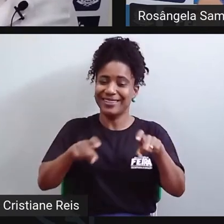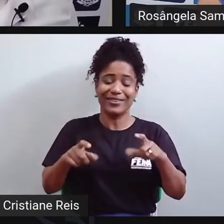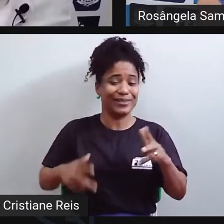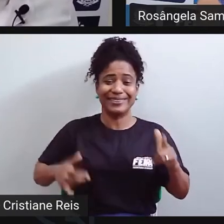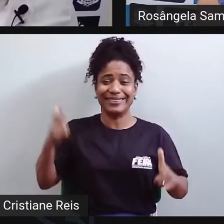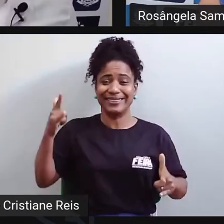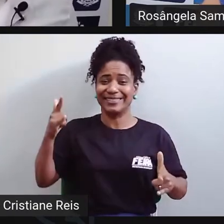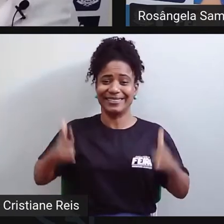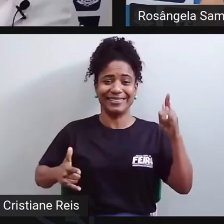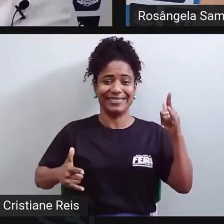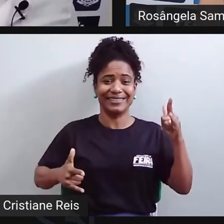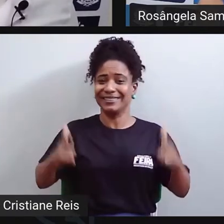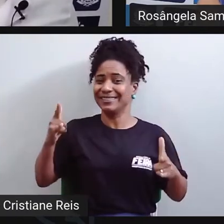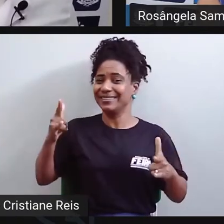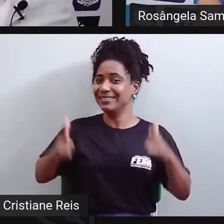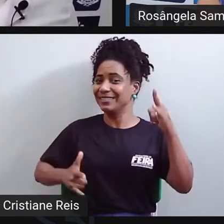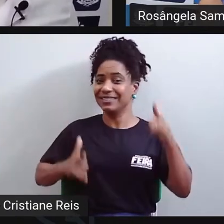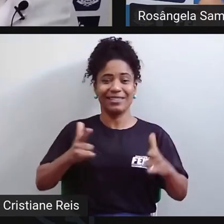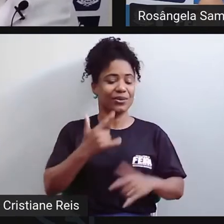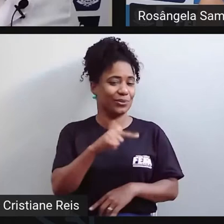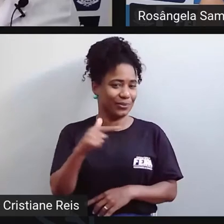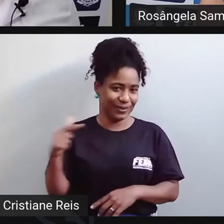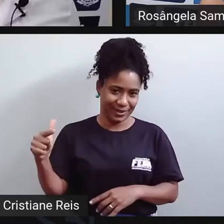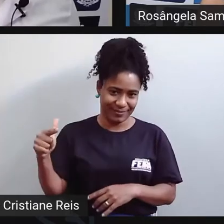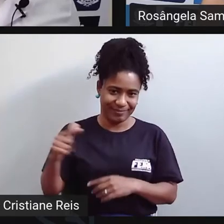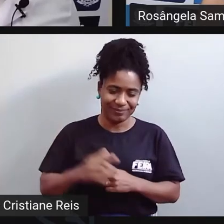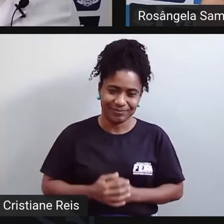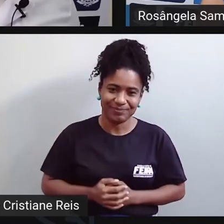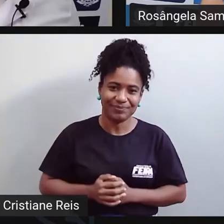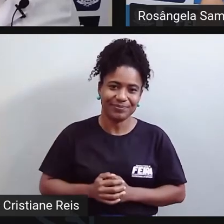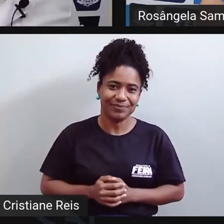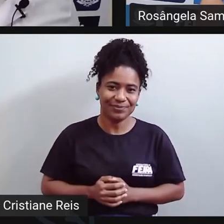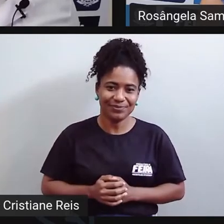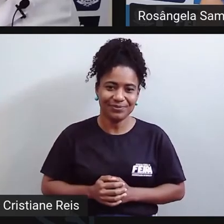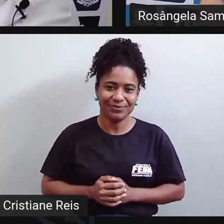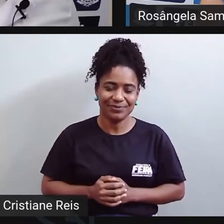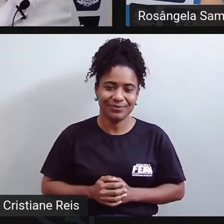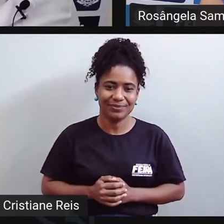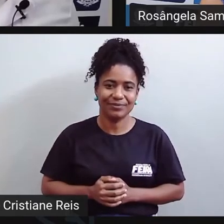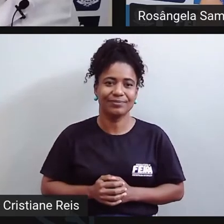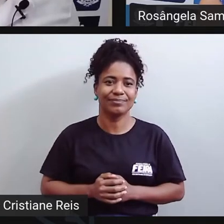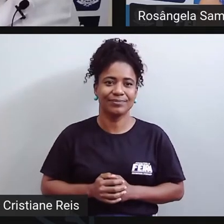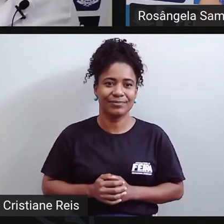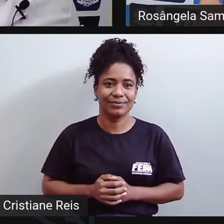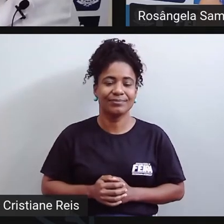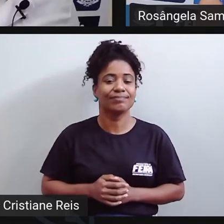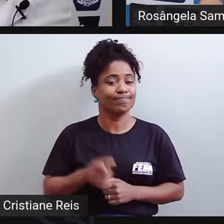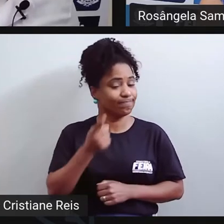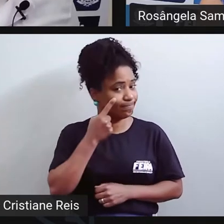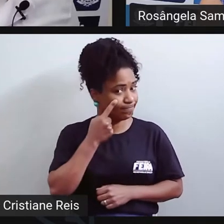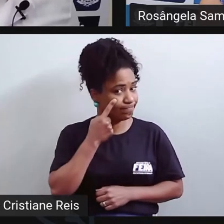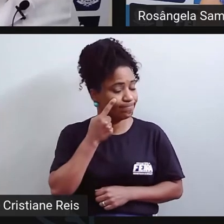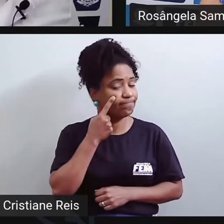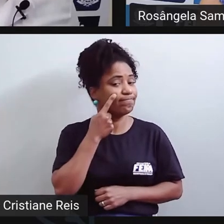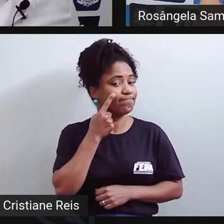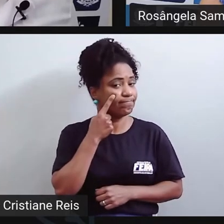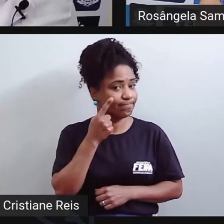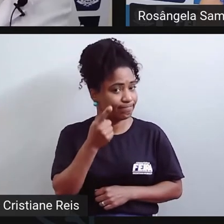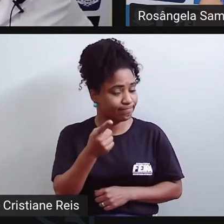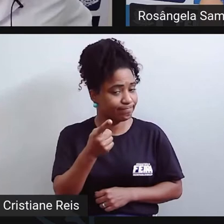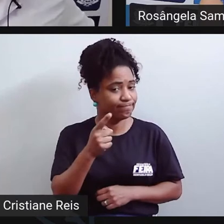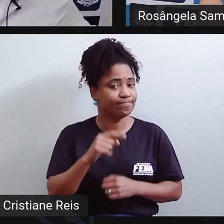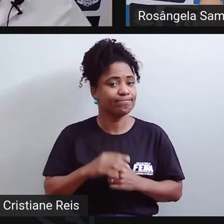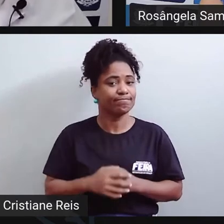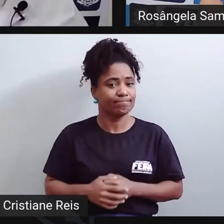ser. É verdade. E aí, né, pessoal, prestar atenção? Pois é, a situação é